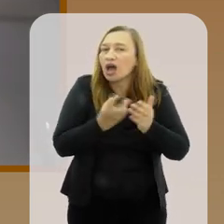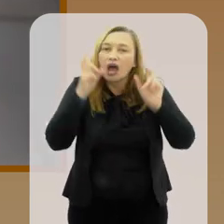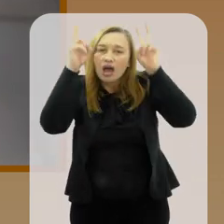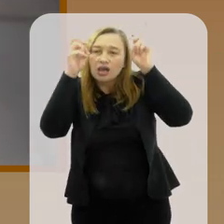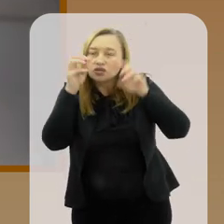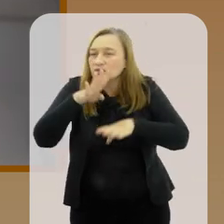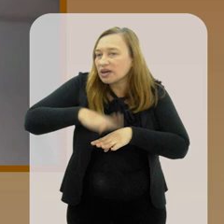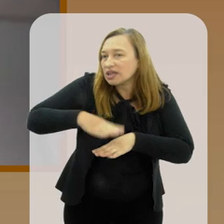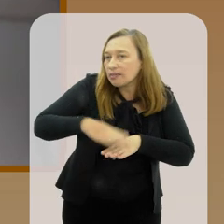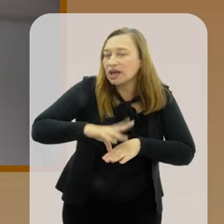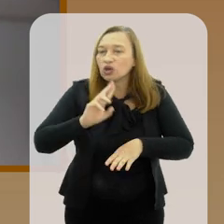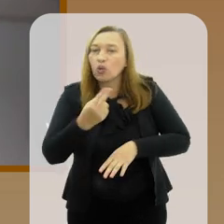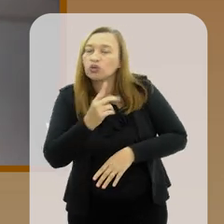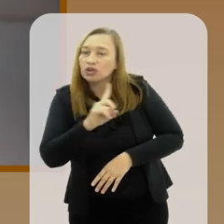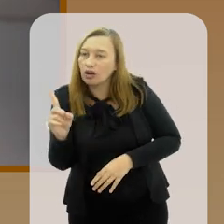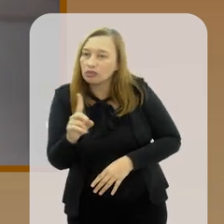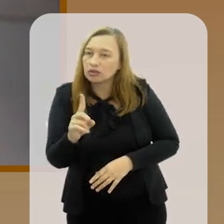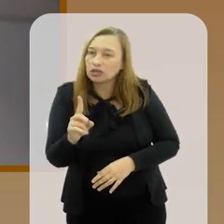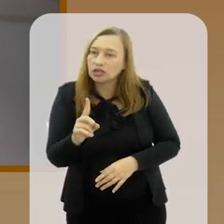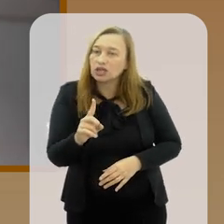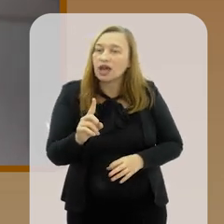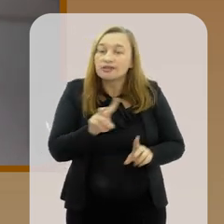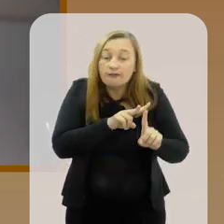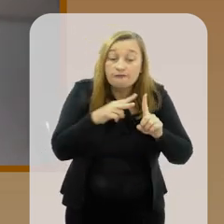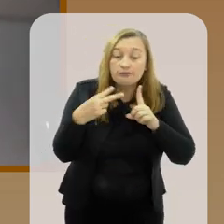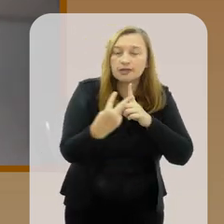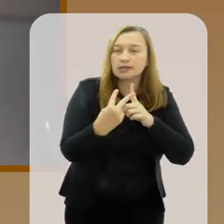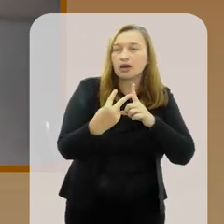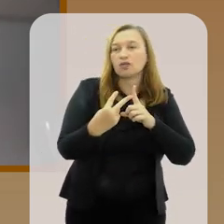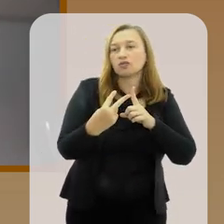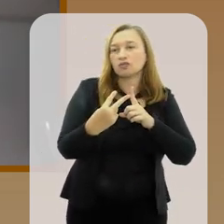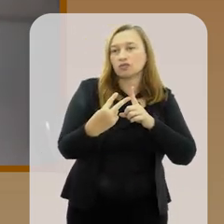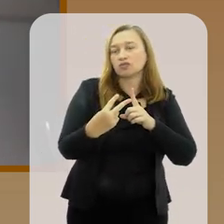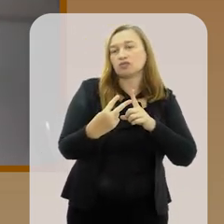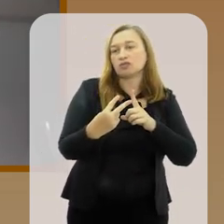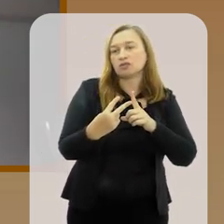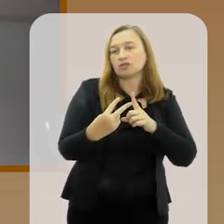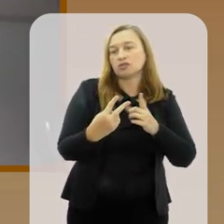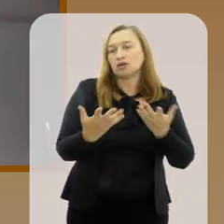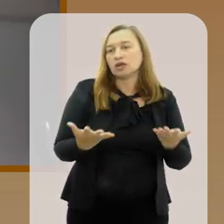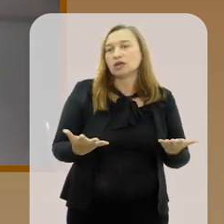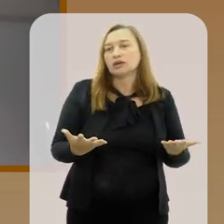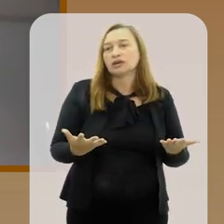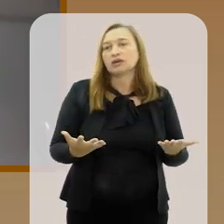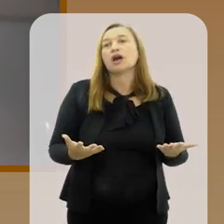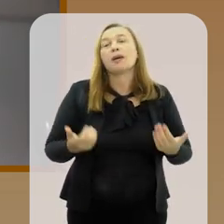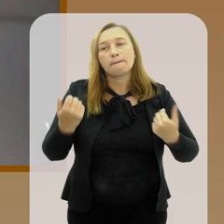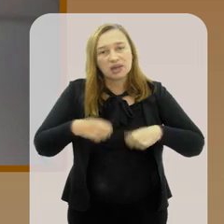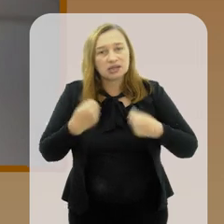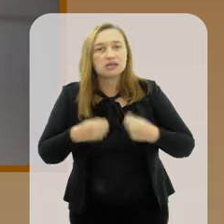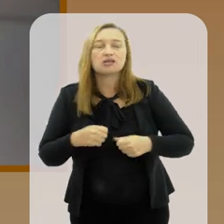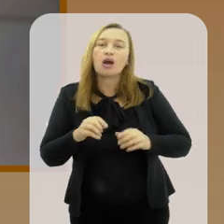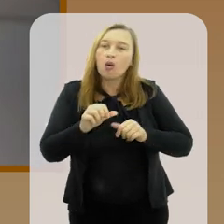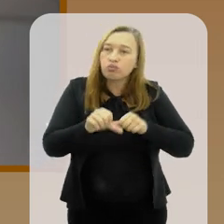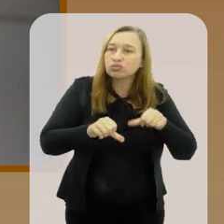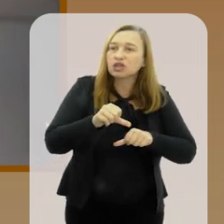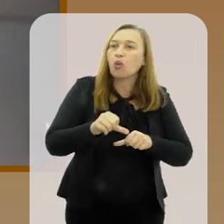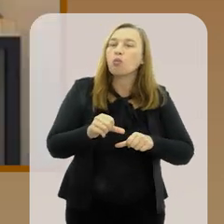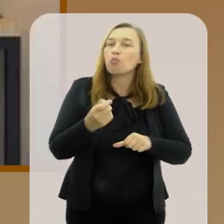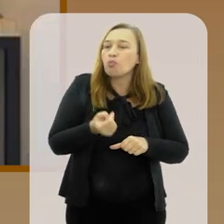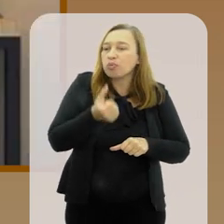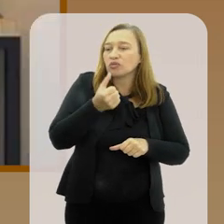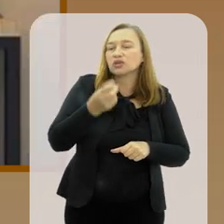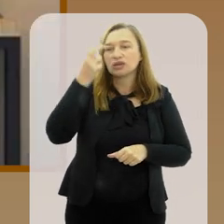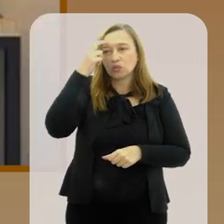esforço para estudar as questões matemáticas ou não que vem dessa visão que às vezes é social. É,